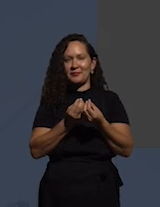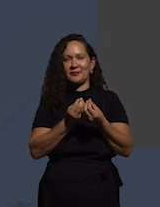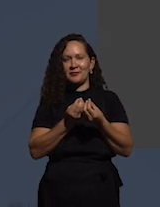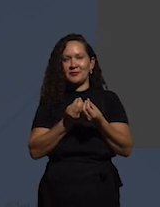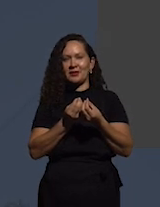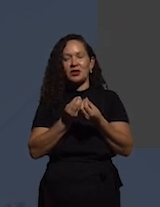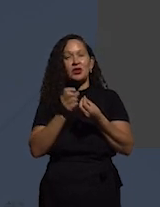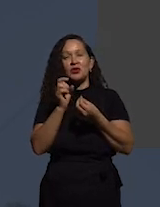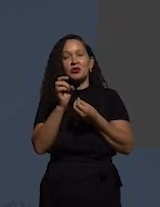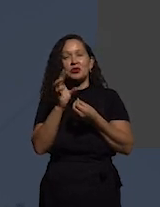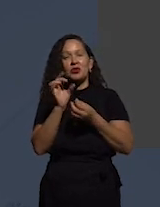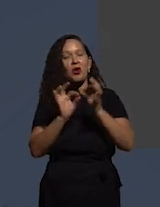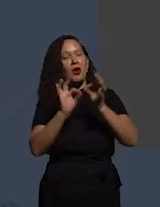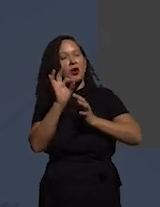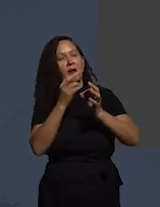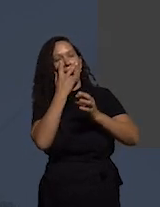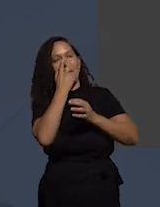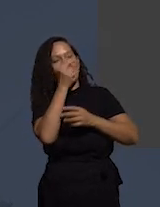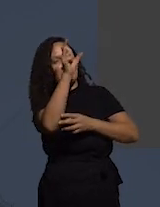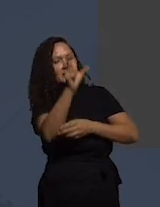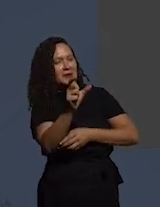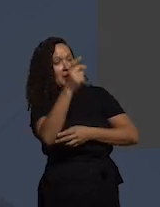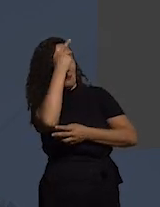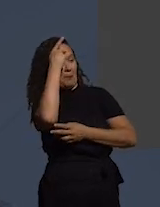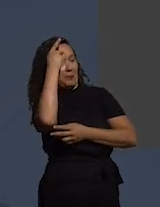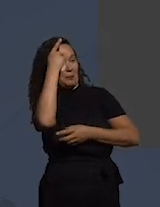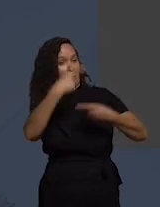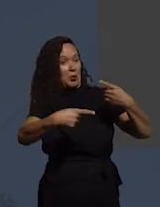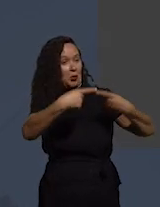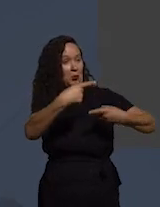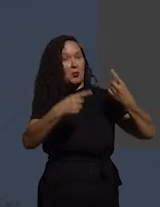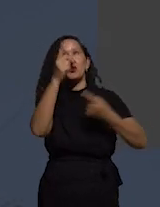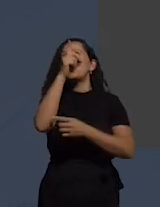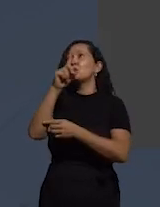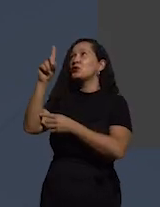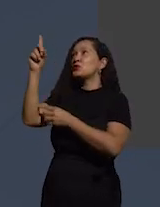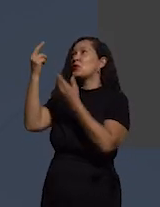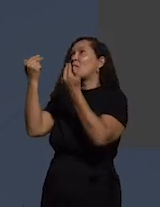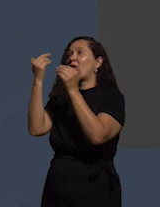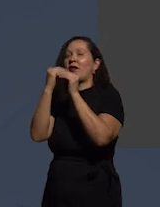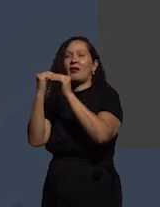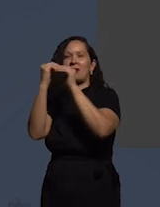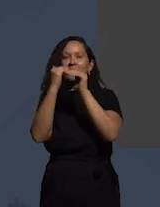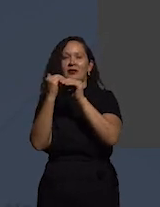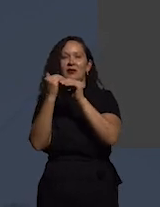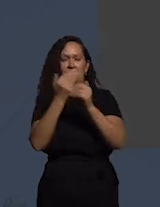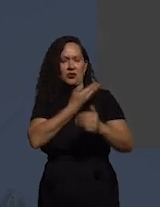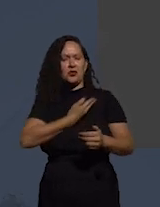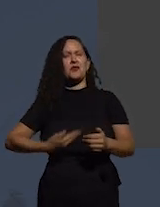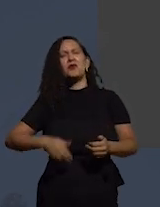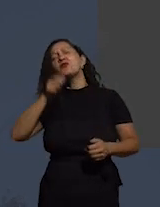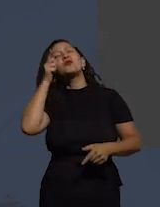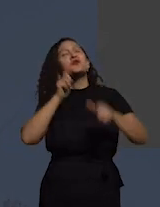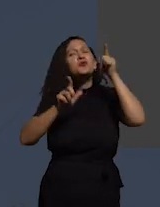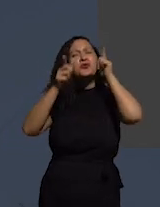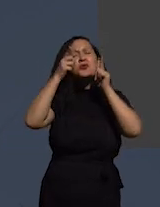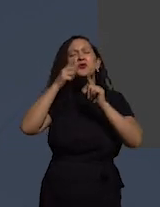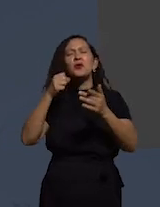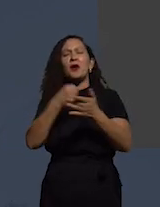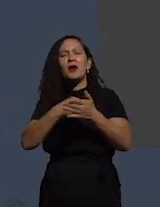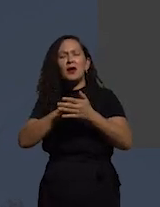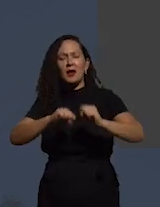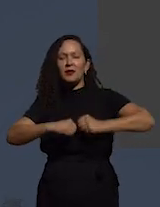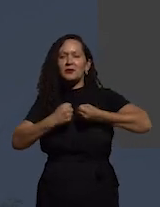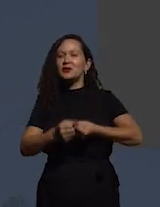endeusando um déspota e o governo seria capaz de ganhar todas as lutas para extrair